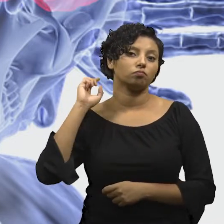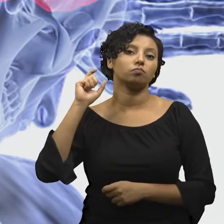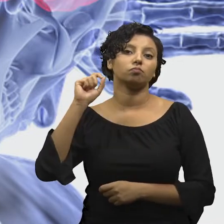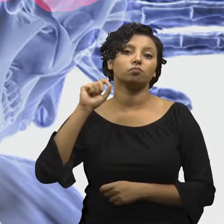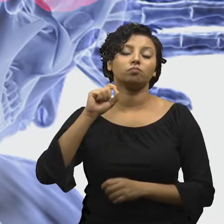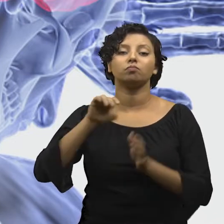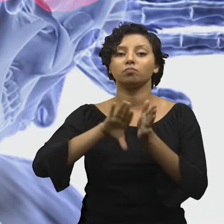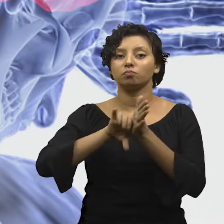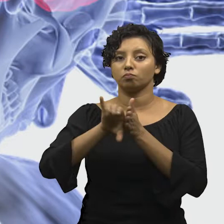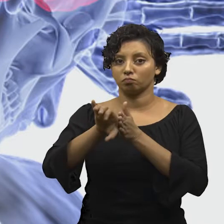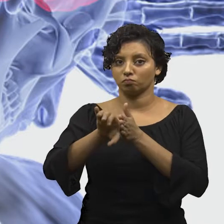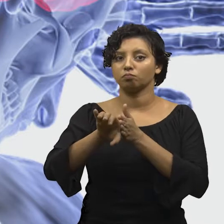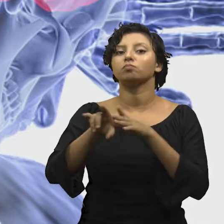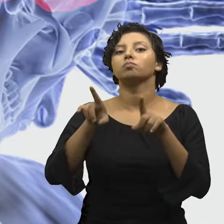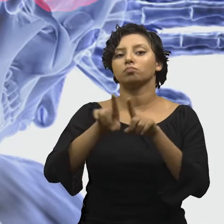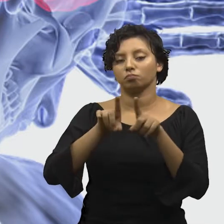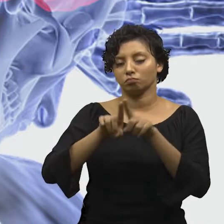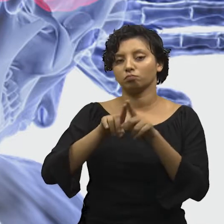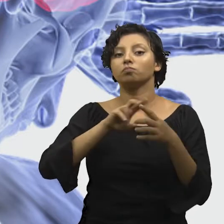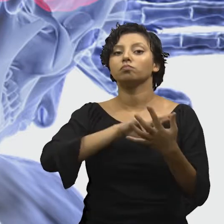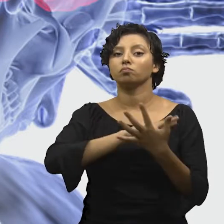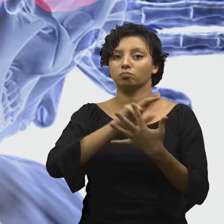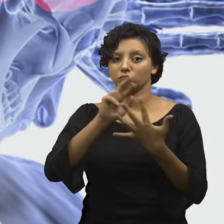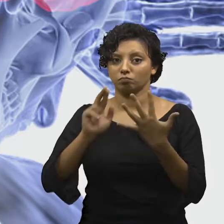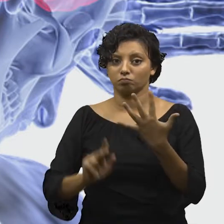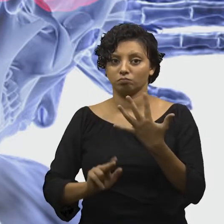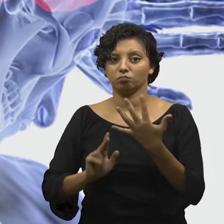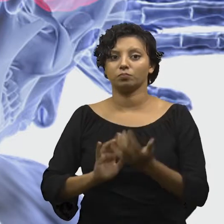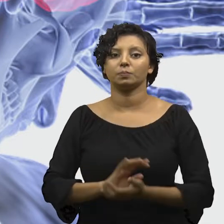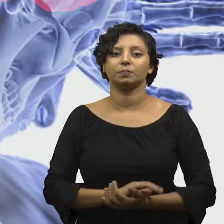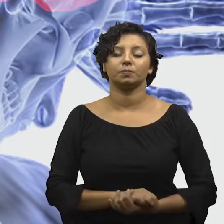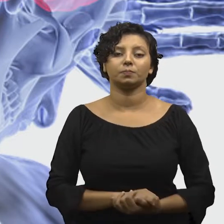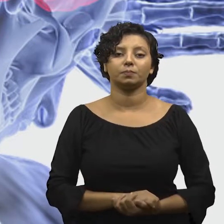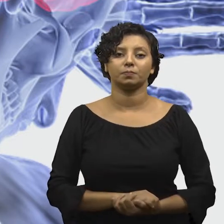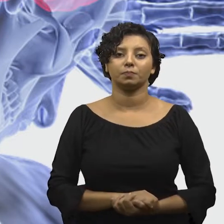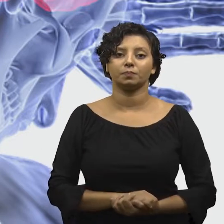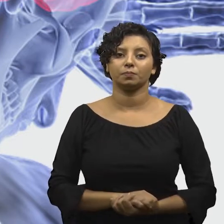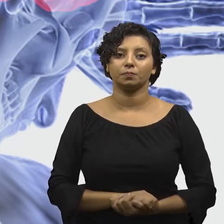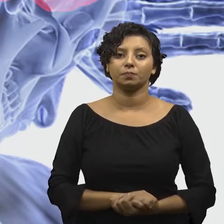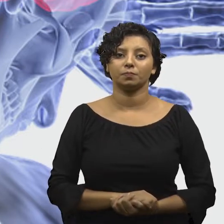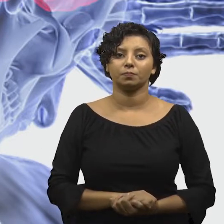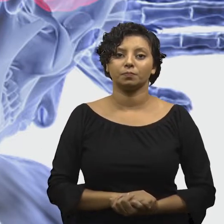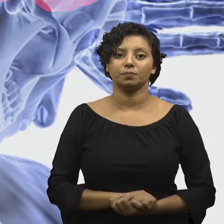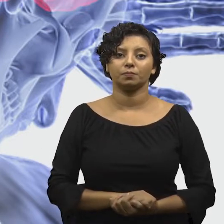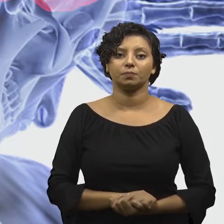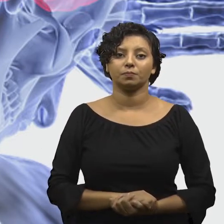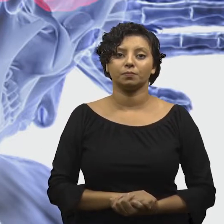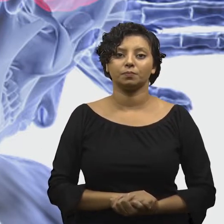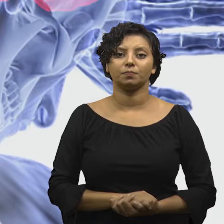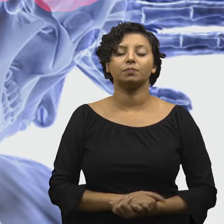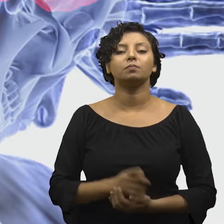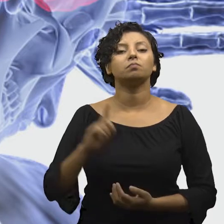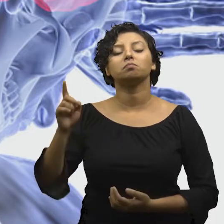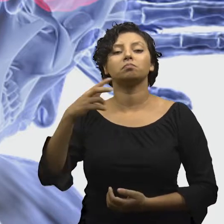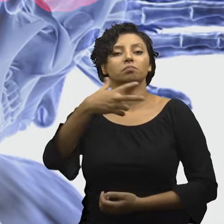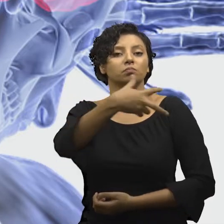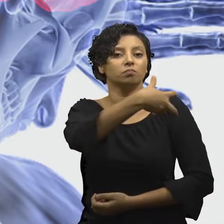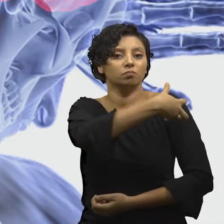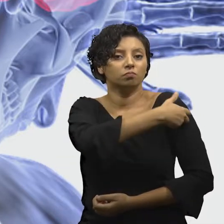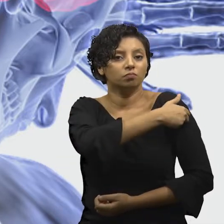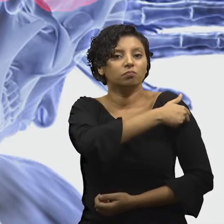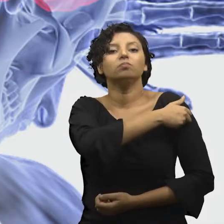meningococco, ACWY. Elas são vacinas com bactérias